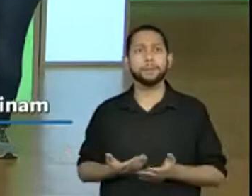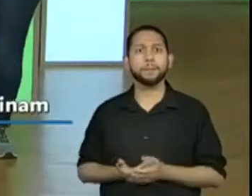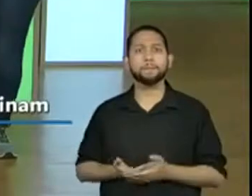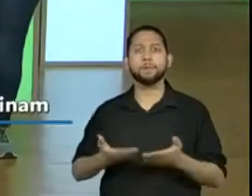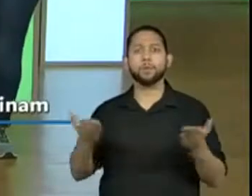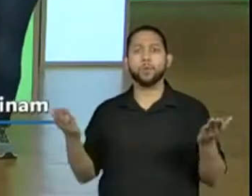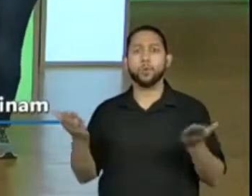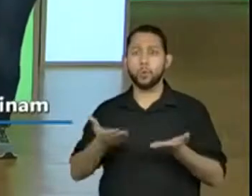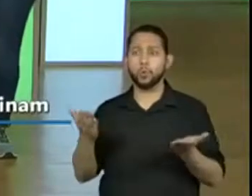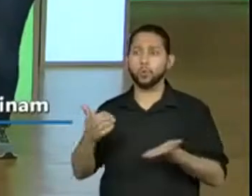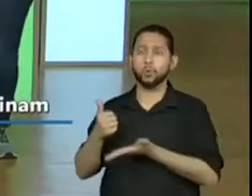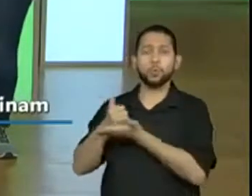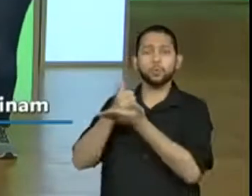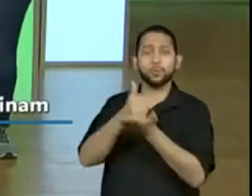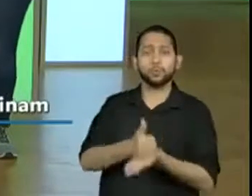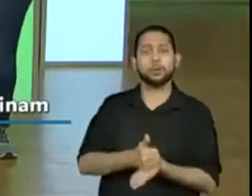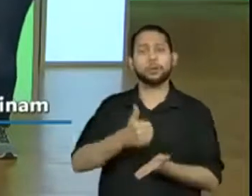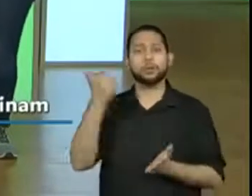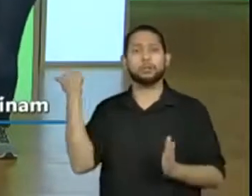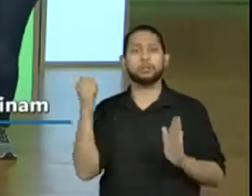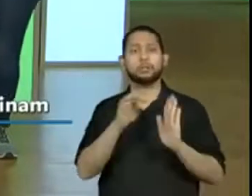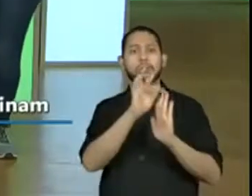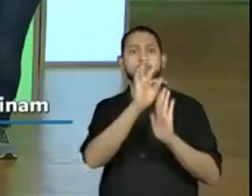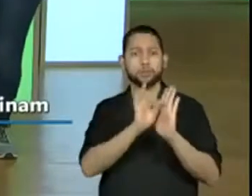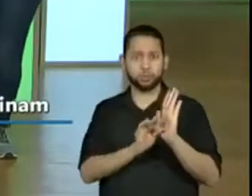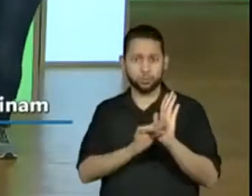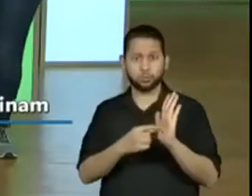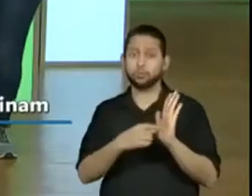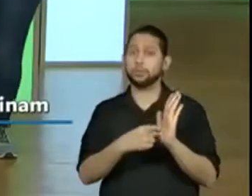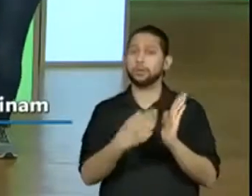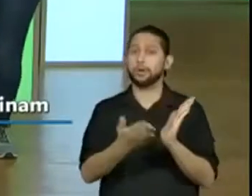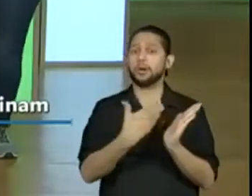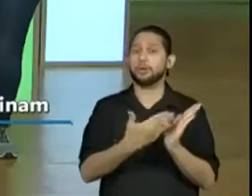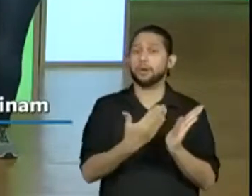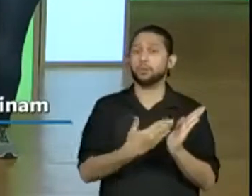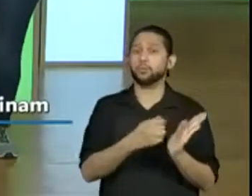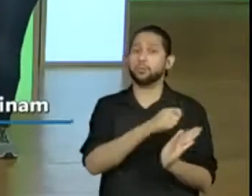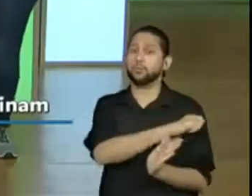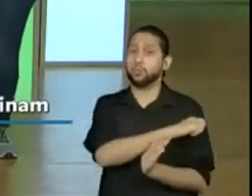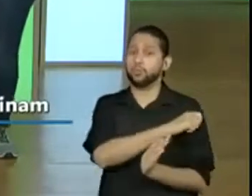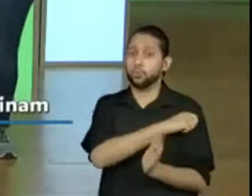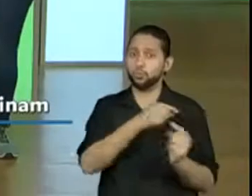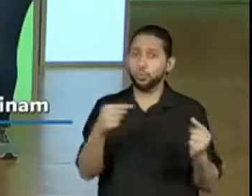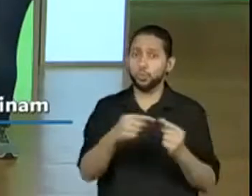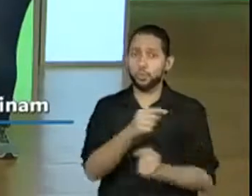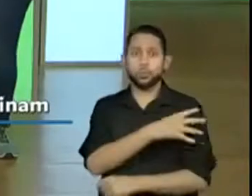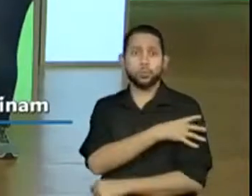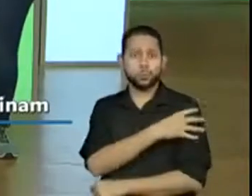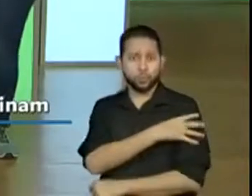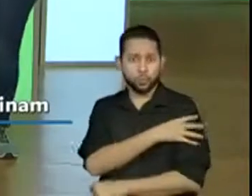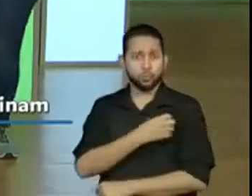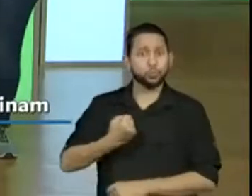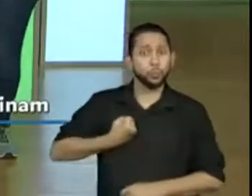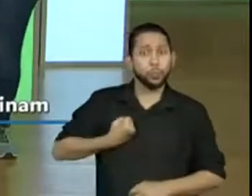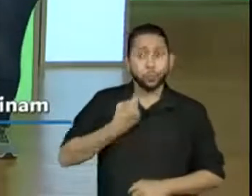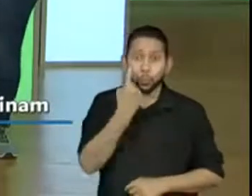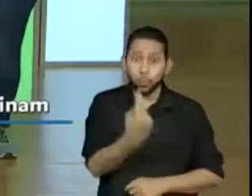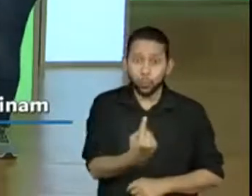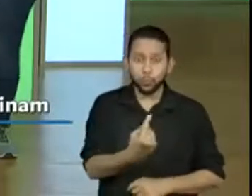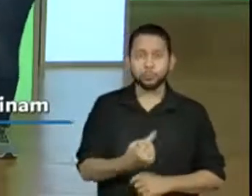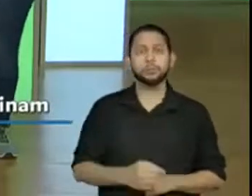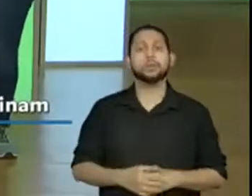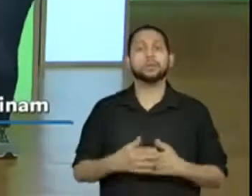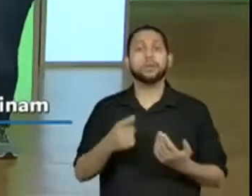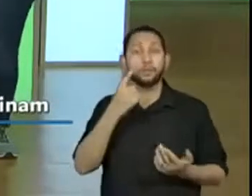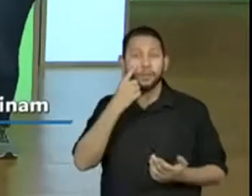hoje eu trouxe um texto que está no caderno do aluno do quarto ano, volume 1, que no